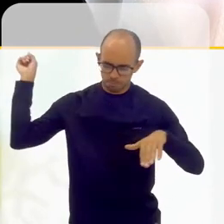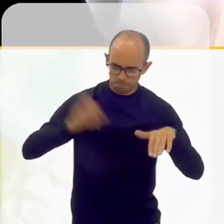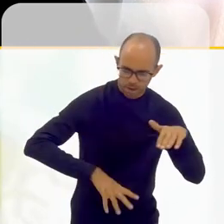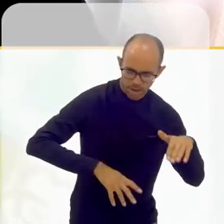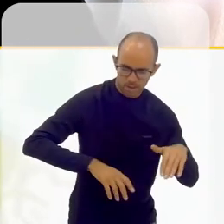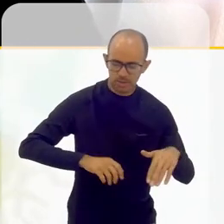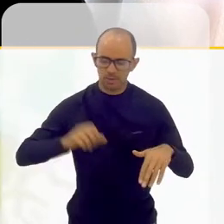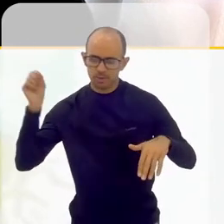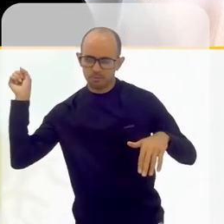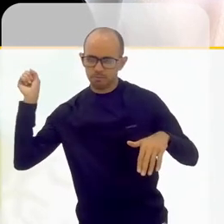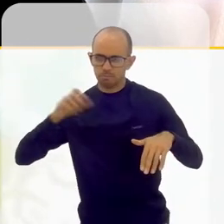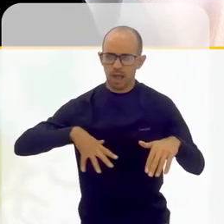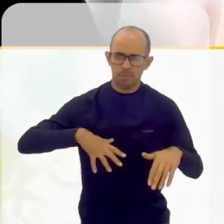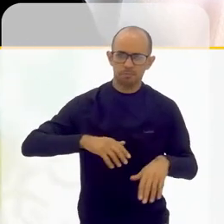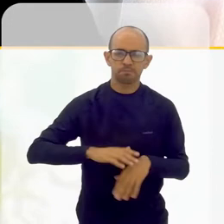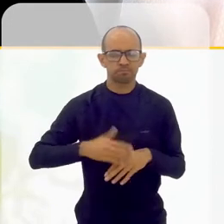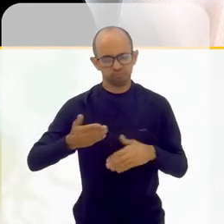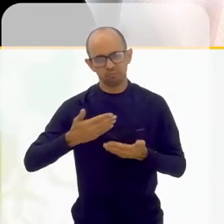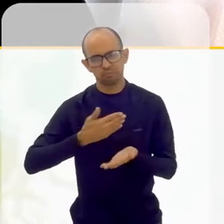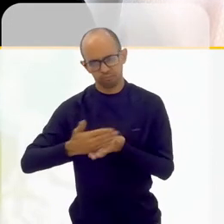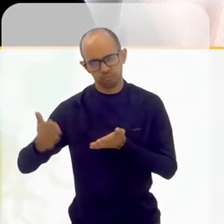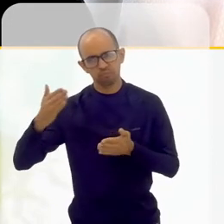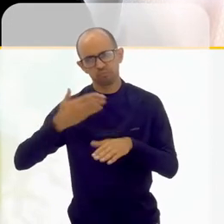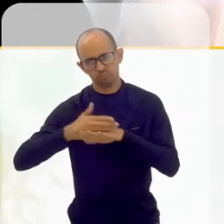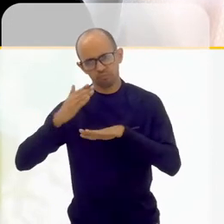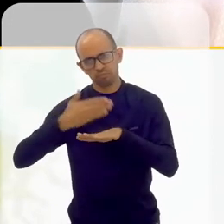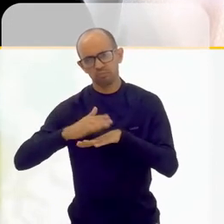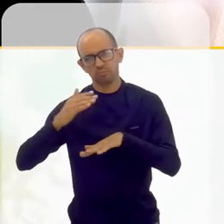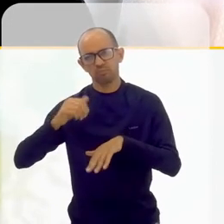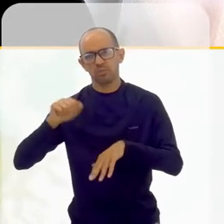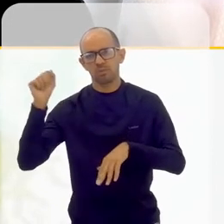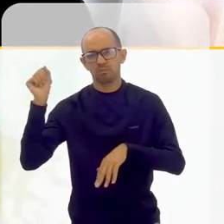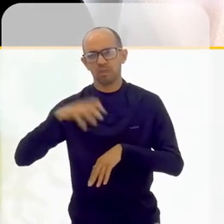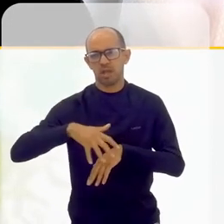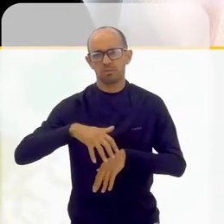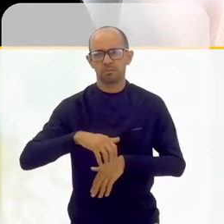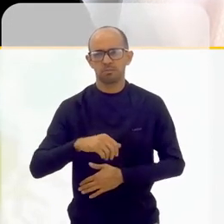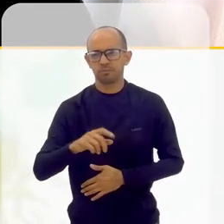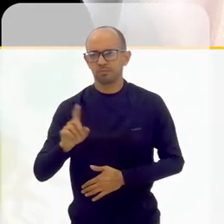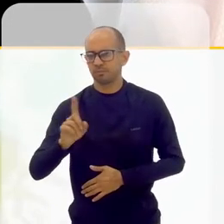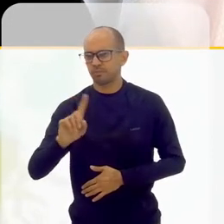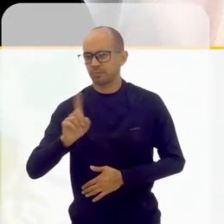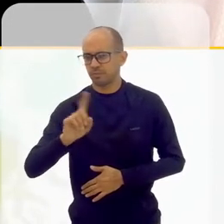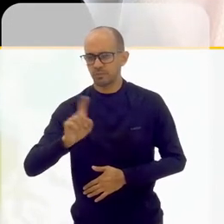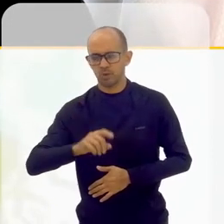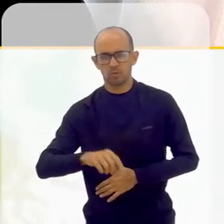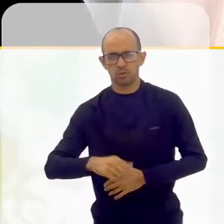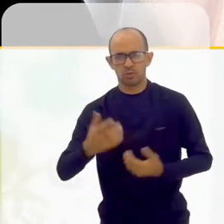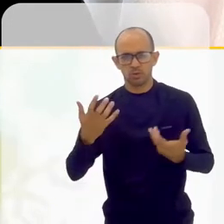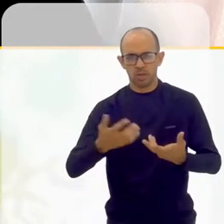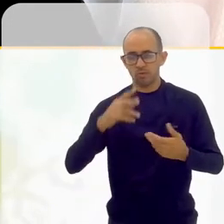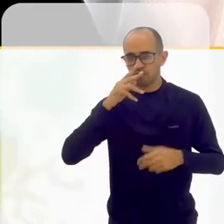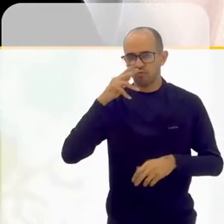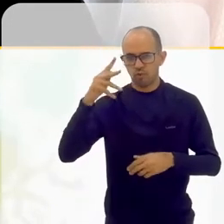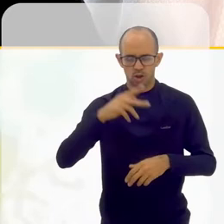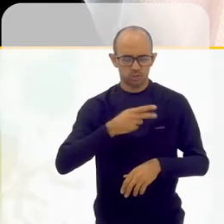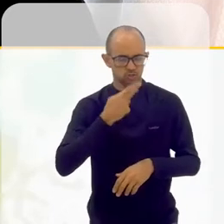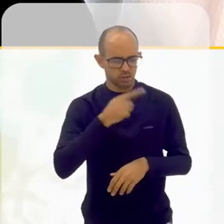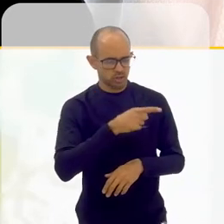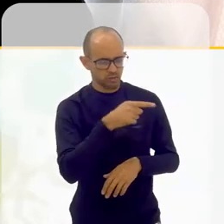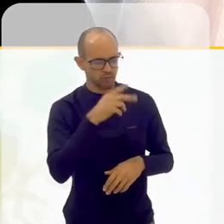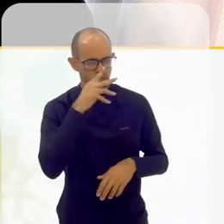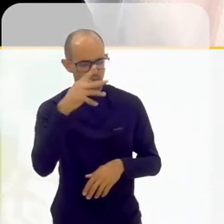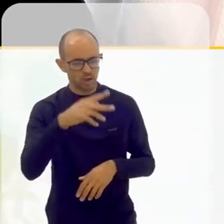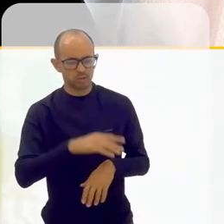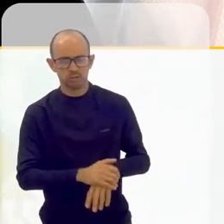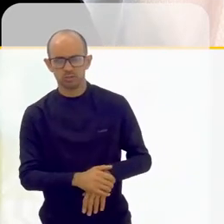pá! E aí eu comecei com esse exercício, ele... Pá! Eu não, eu falei assim, eu quero pá, cara!